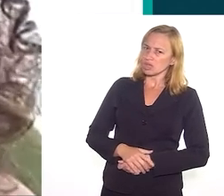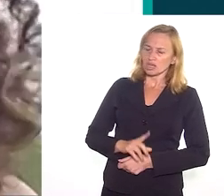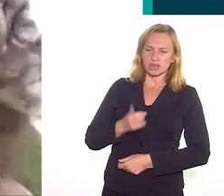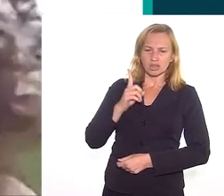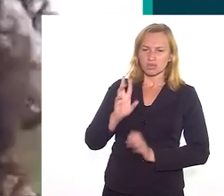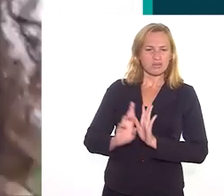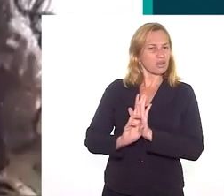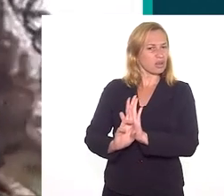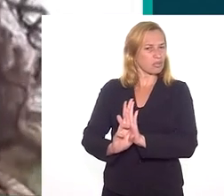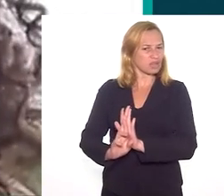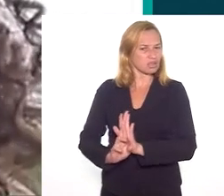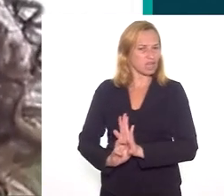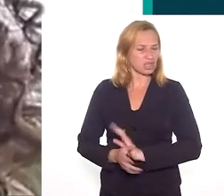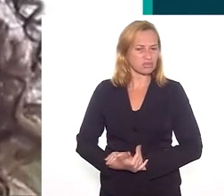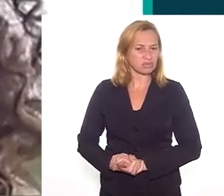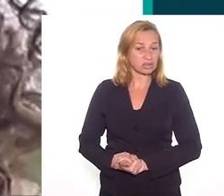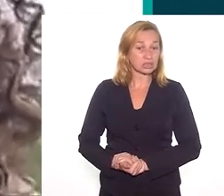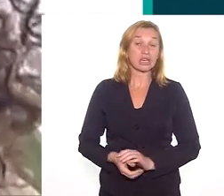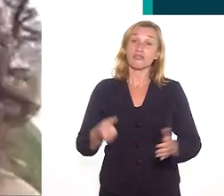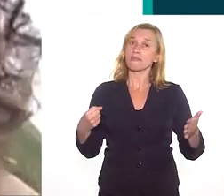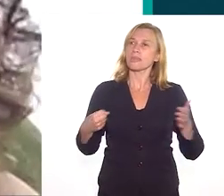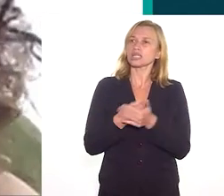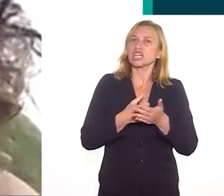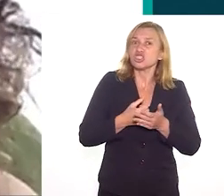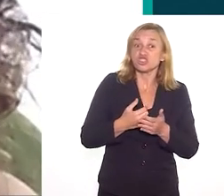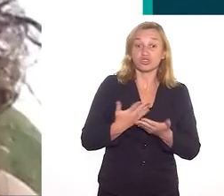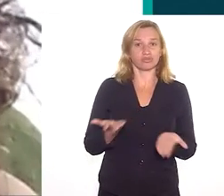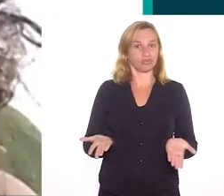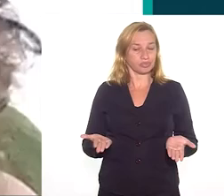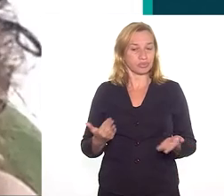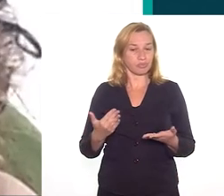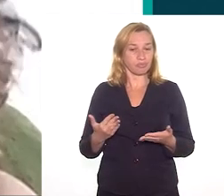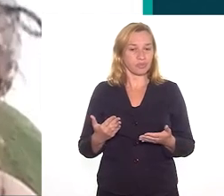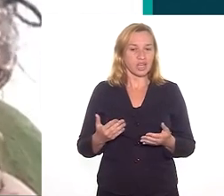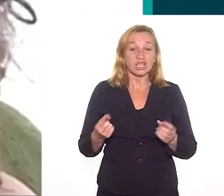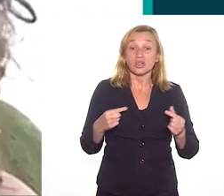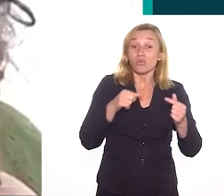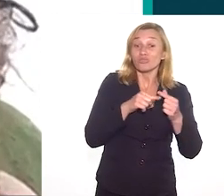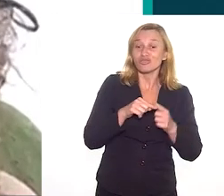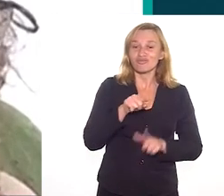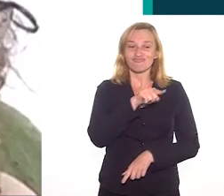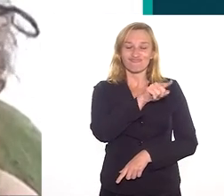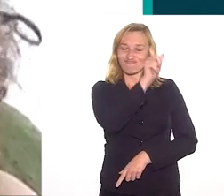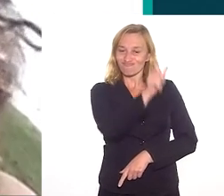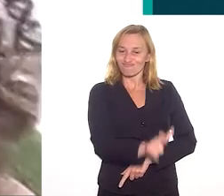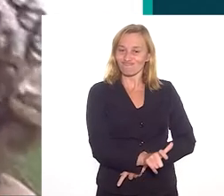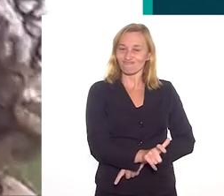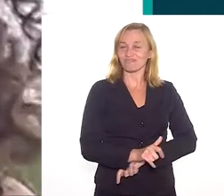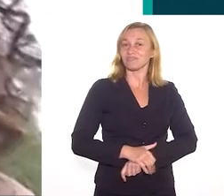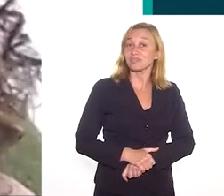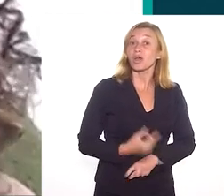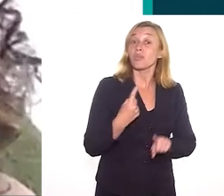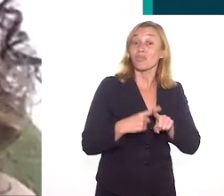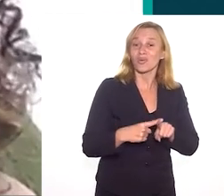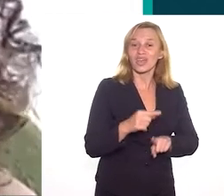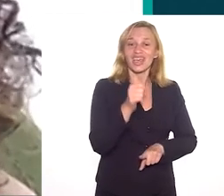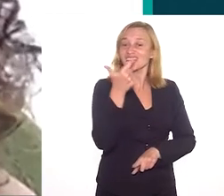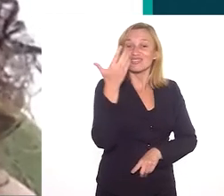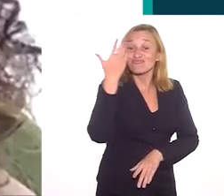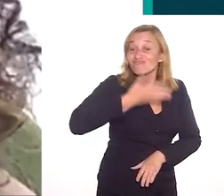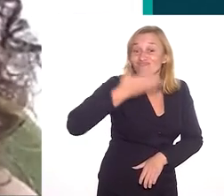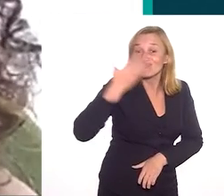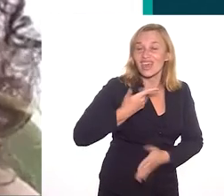ele não se vê retratado. isso, de certa forma, vai impactar diretamente na subjetividade desse